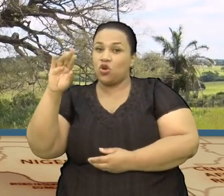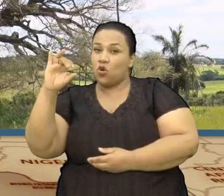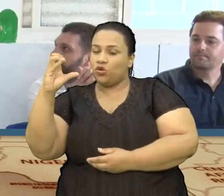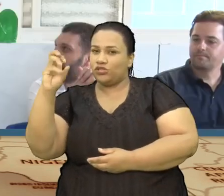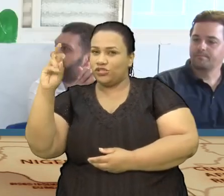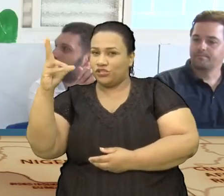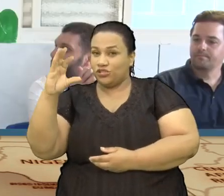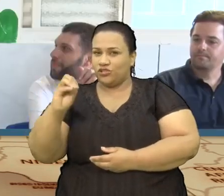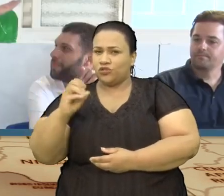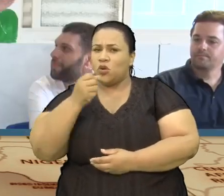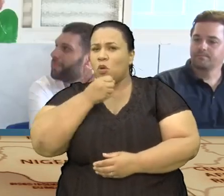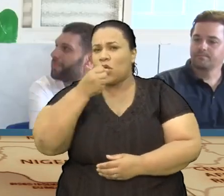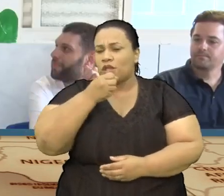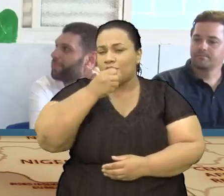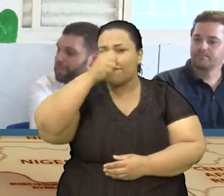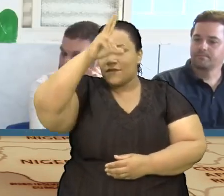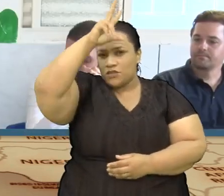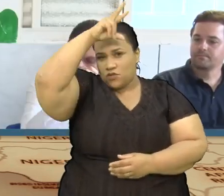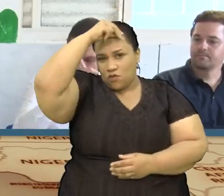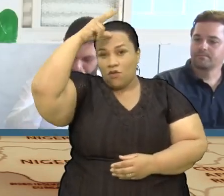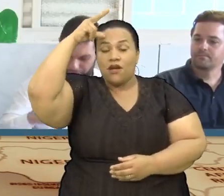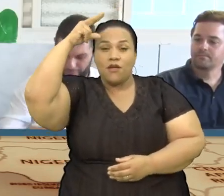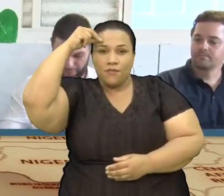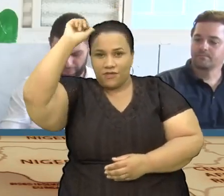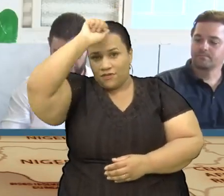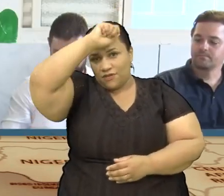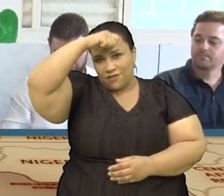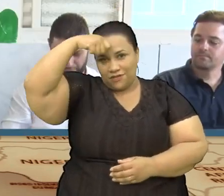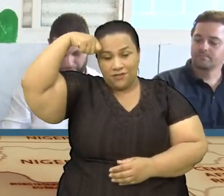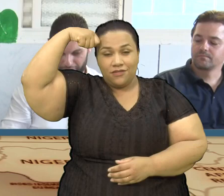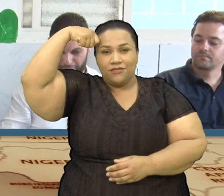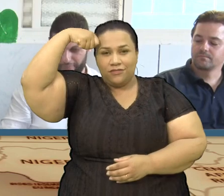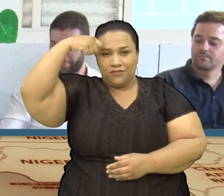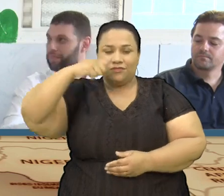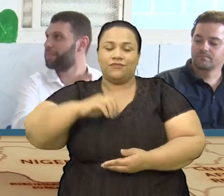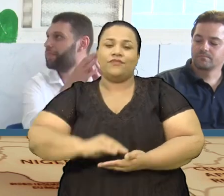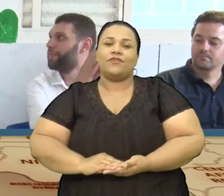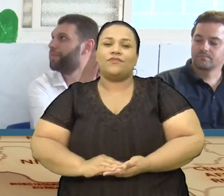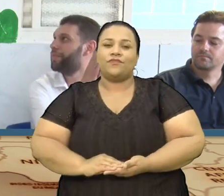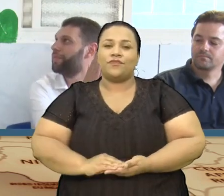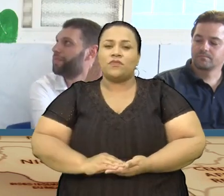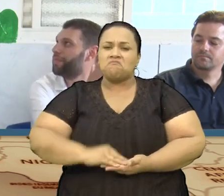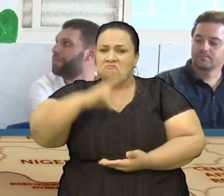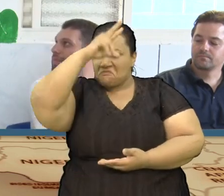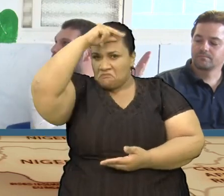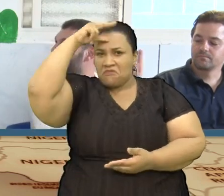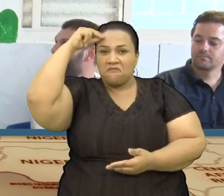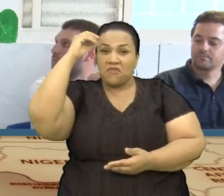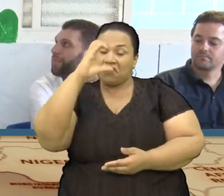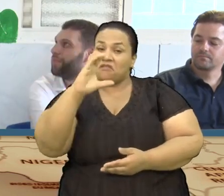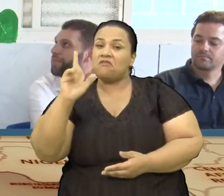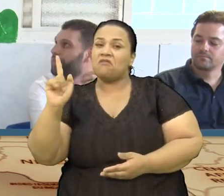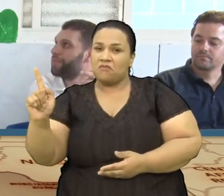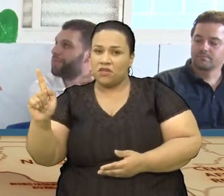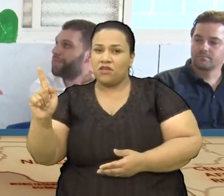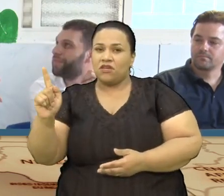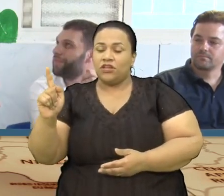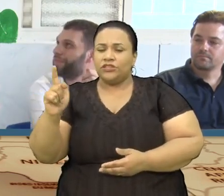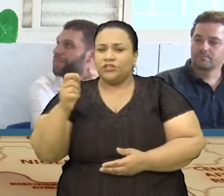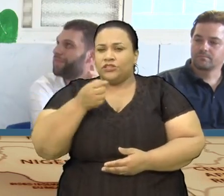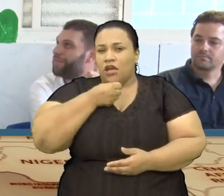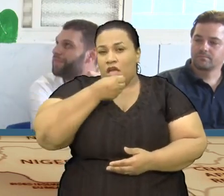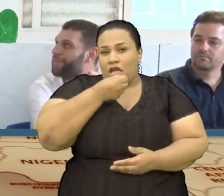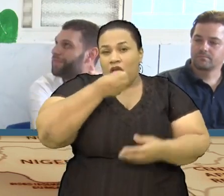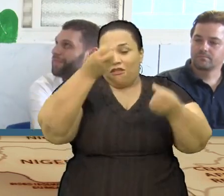Em uma entrevista Com a idealizadora Deste projeto Adriane Lopes Prefeita de Campo Grande Ela